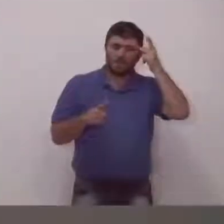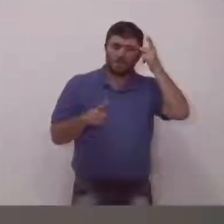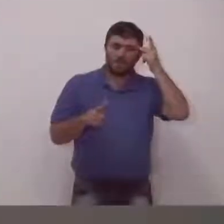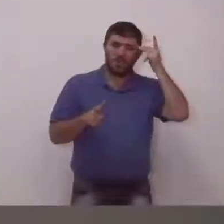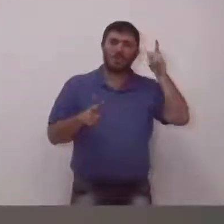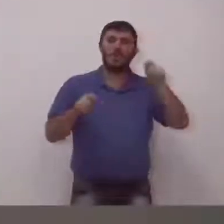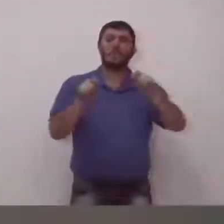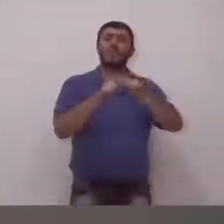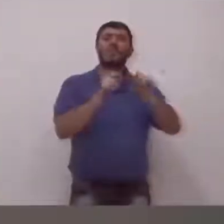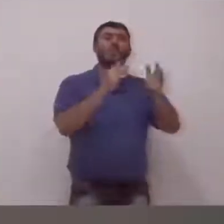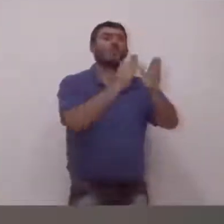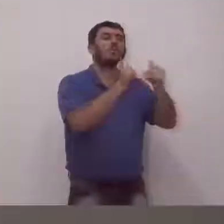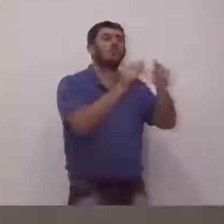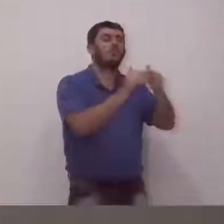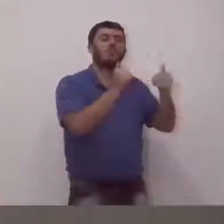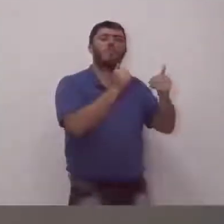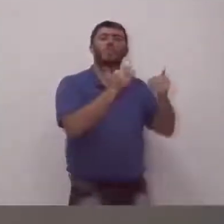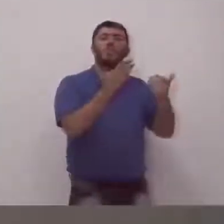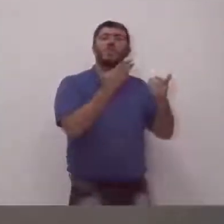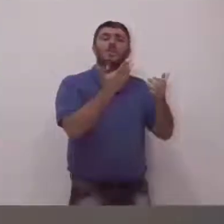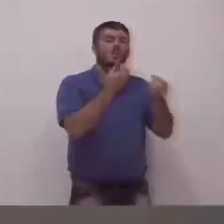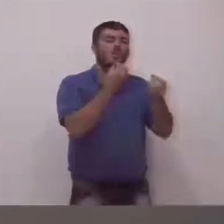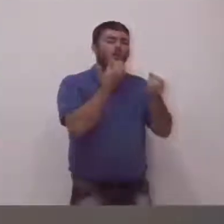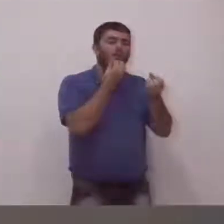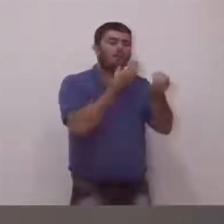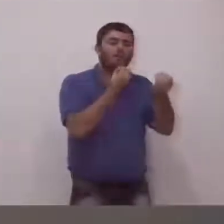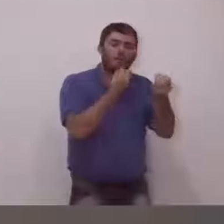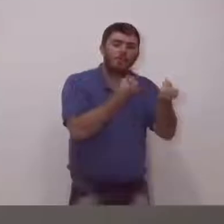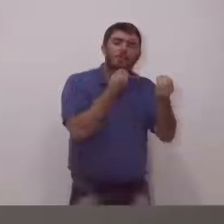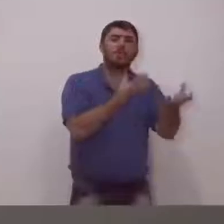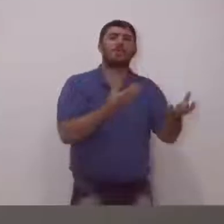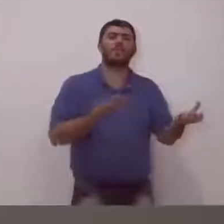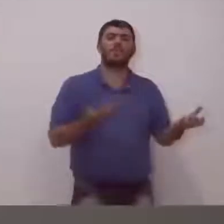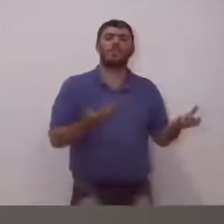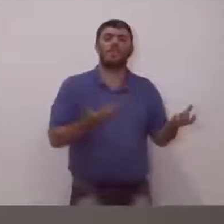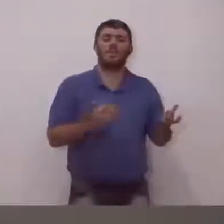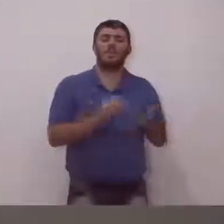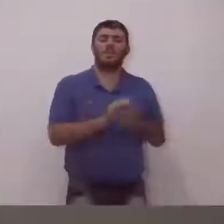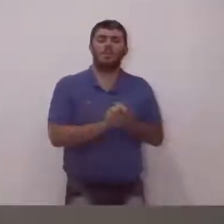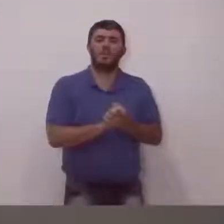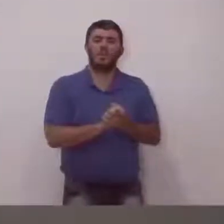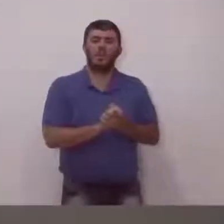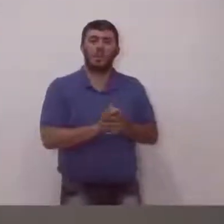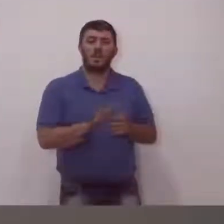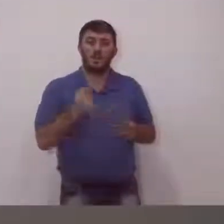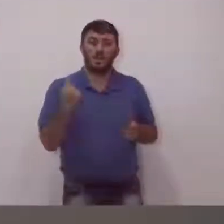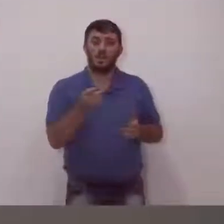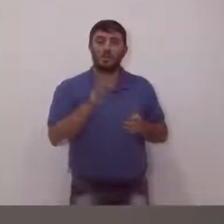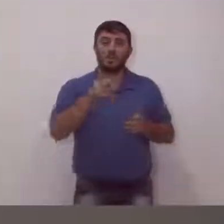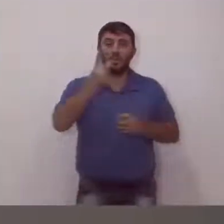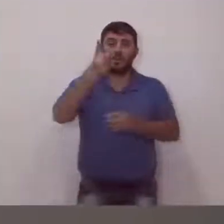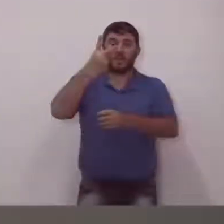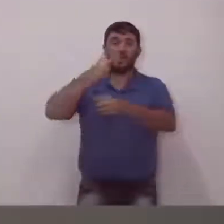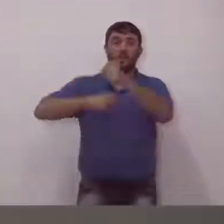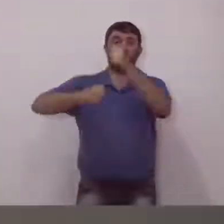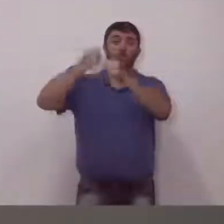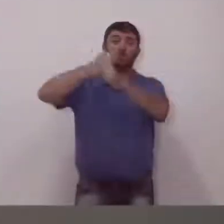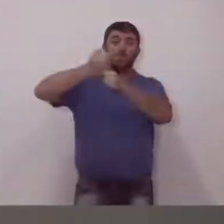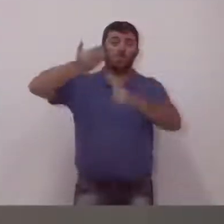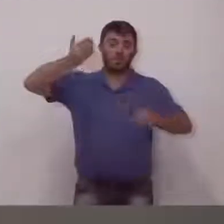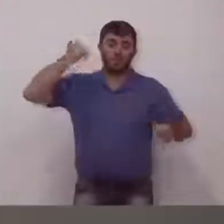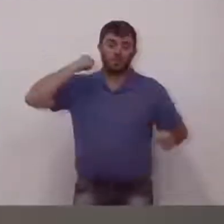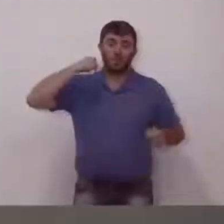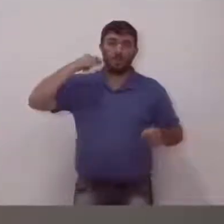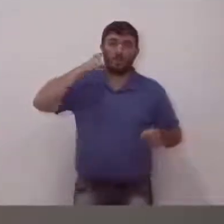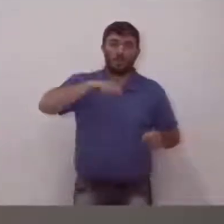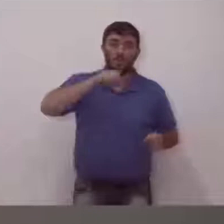fazendo requerimentos de informação, e nós temos aqui, há dois anos atrás, com alguns funcionários da